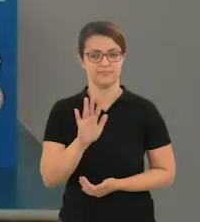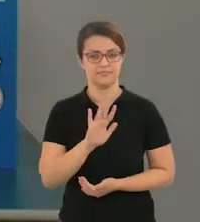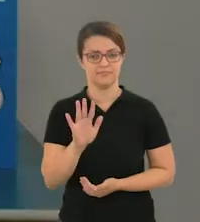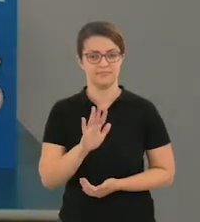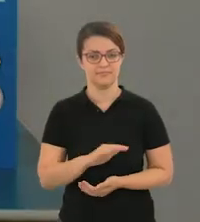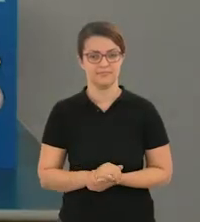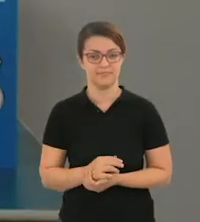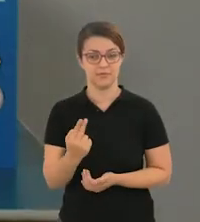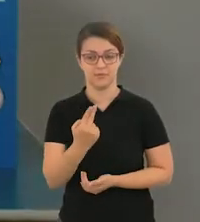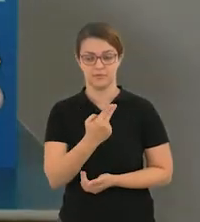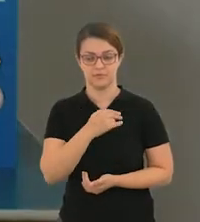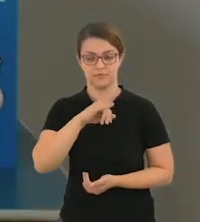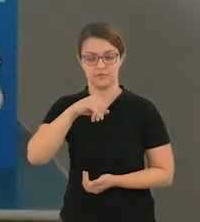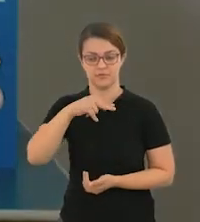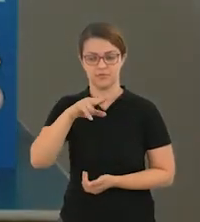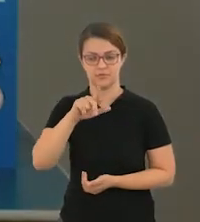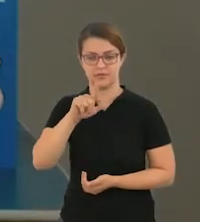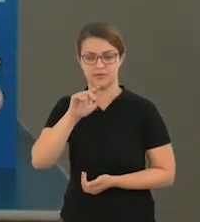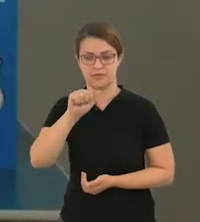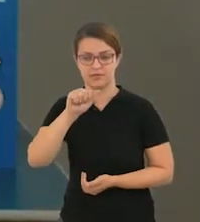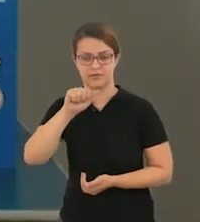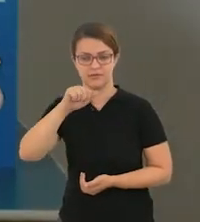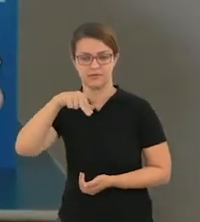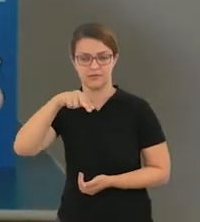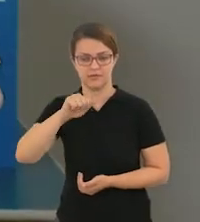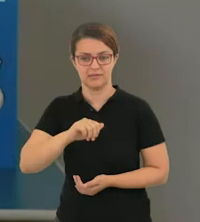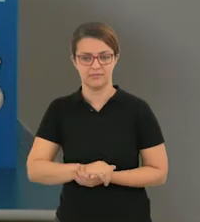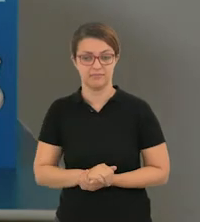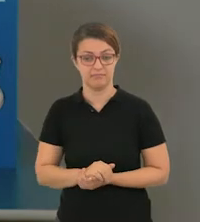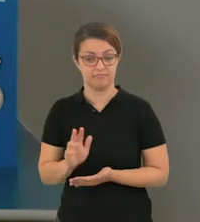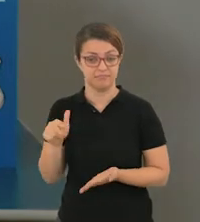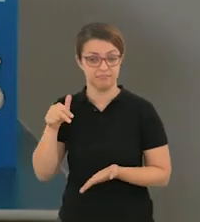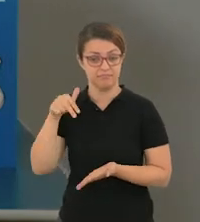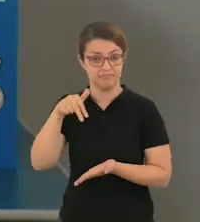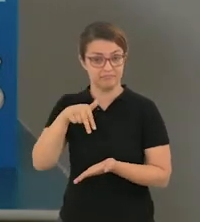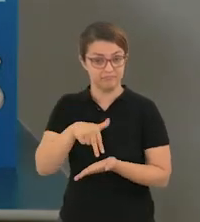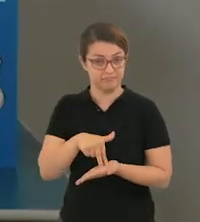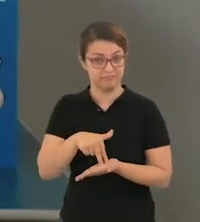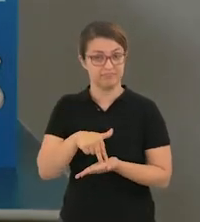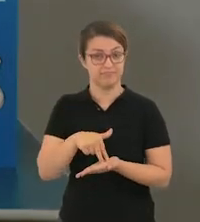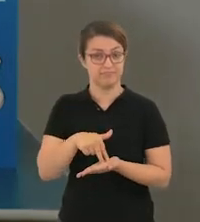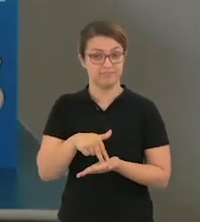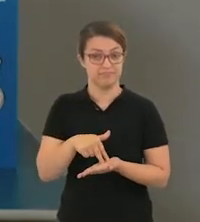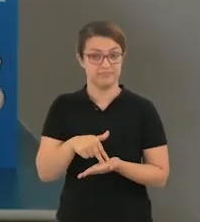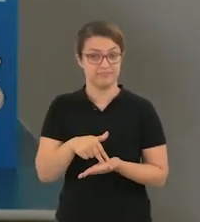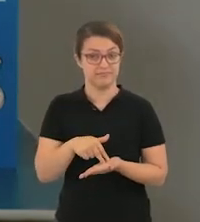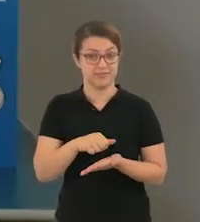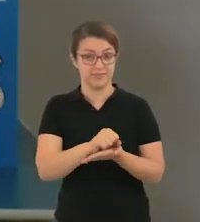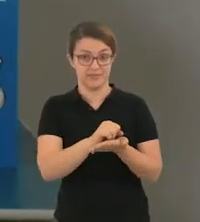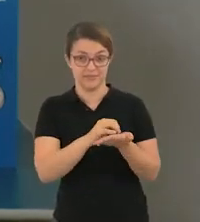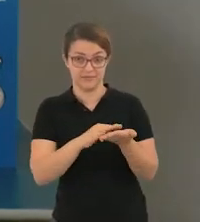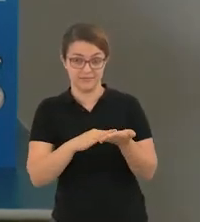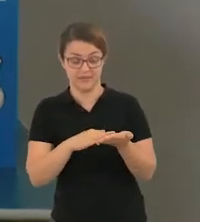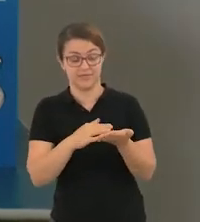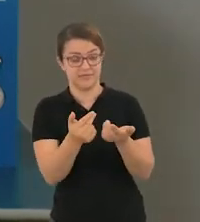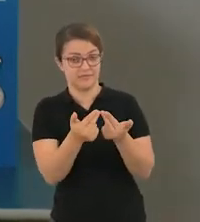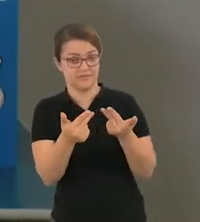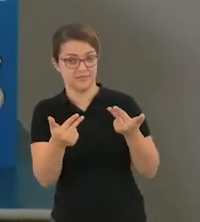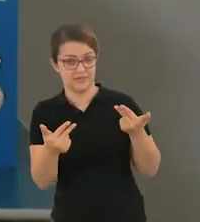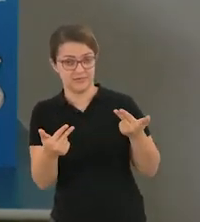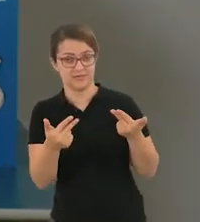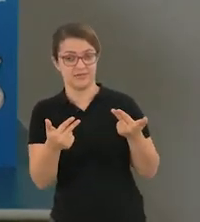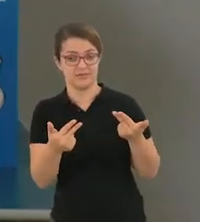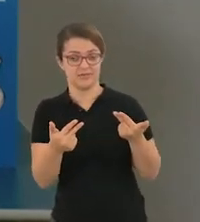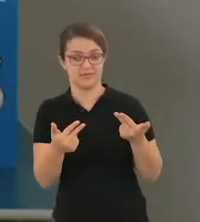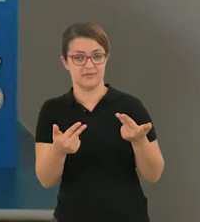Olá, eu sou a professora Juliana e estou aqui mais uma vez trazendo diversas sugestões de atividades